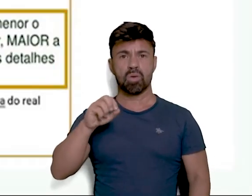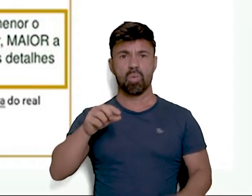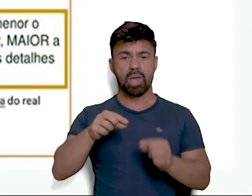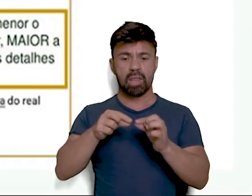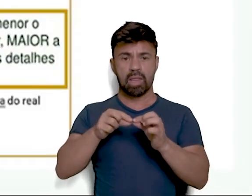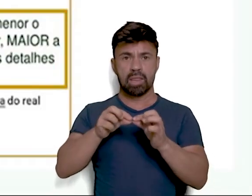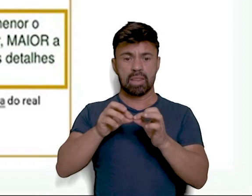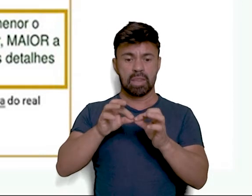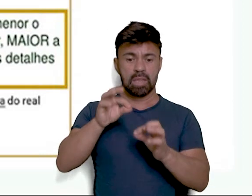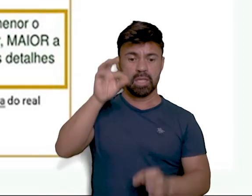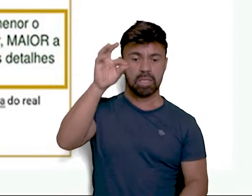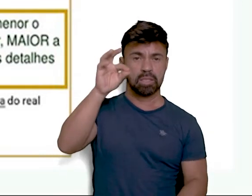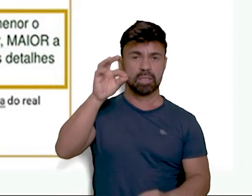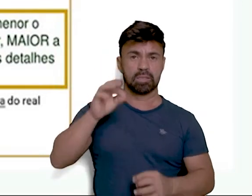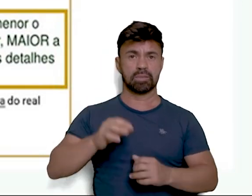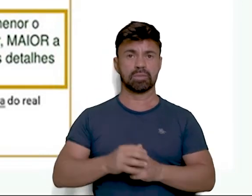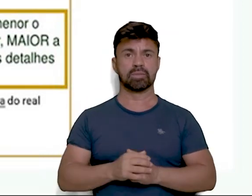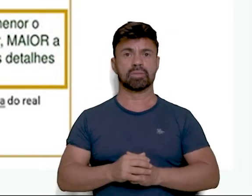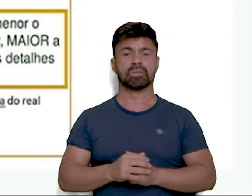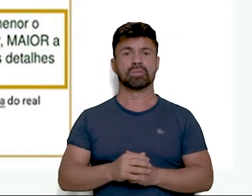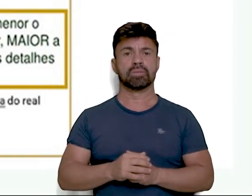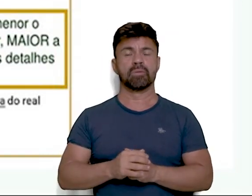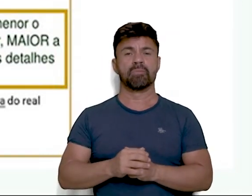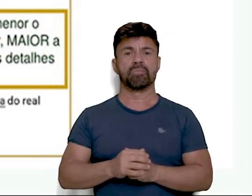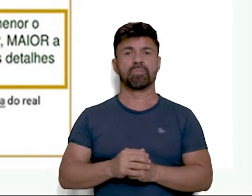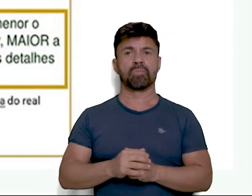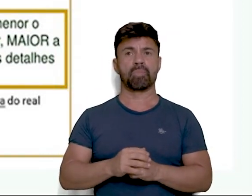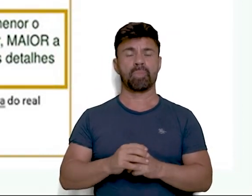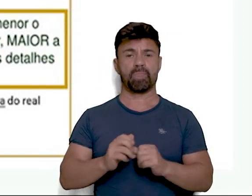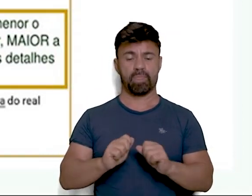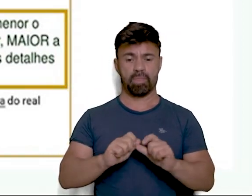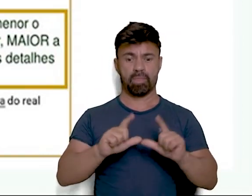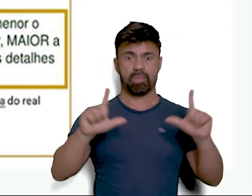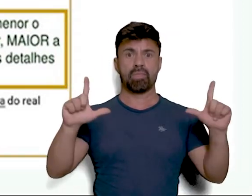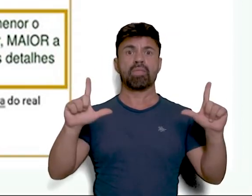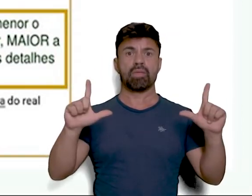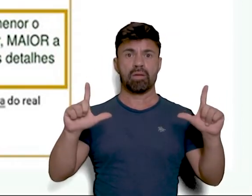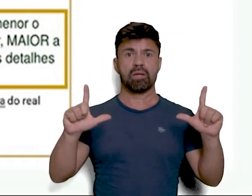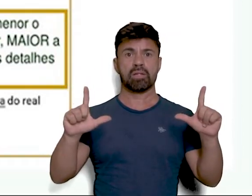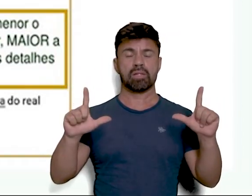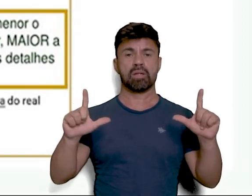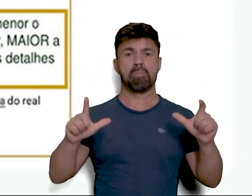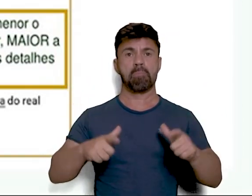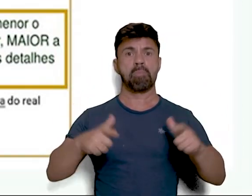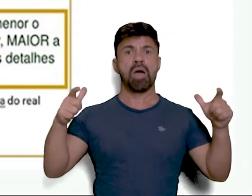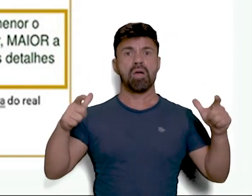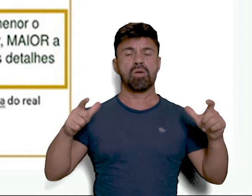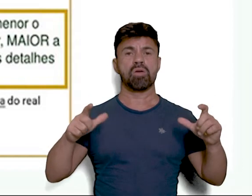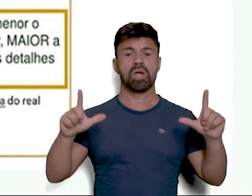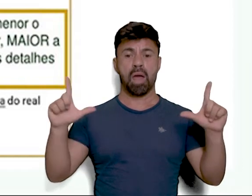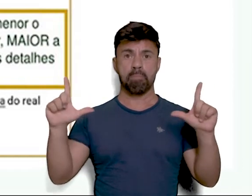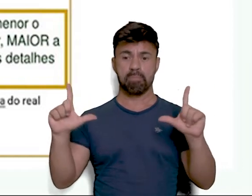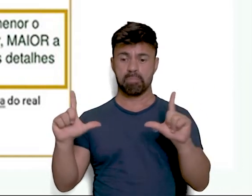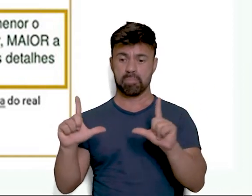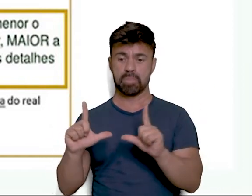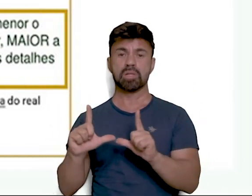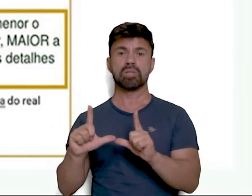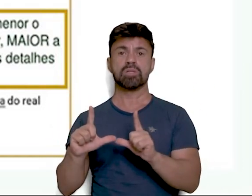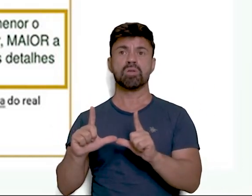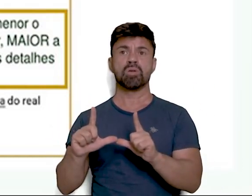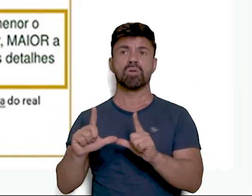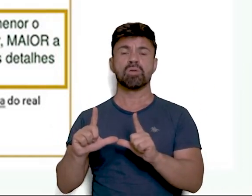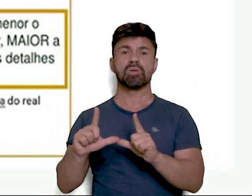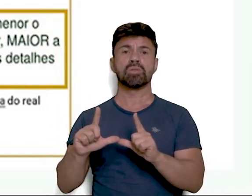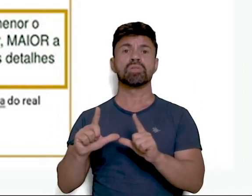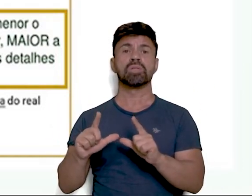distância. Então, vejamos essa escala de grande porte. Ou seja, uma escala maior. A escala menor vai ser o destaque